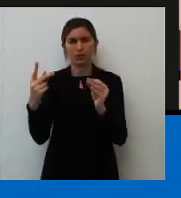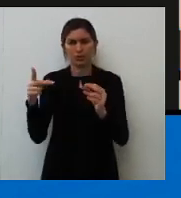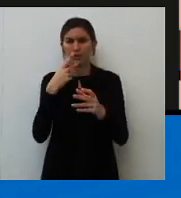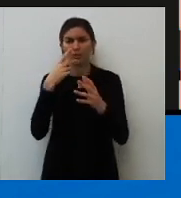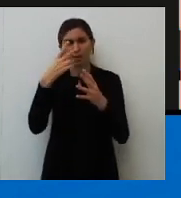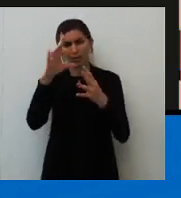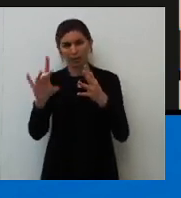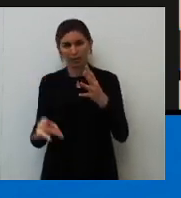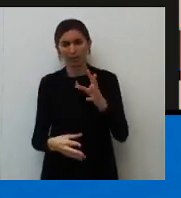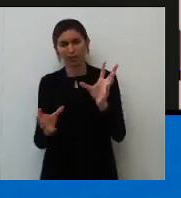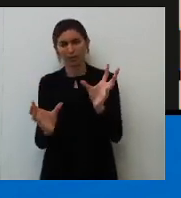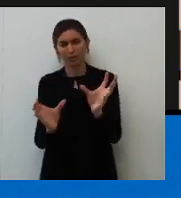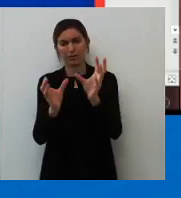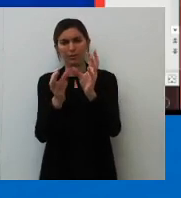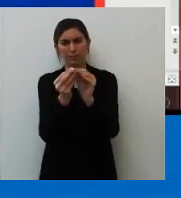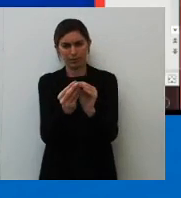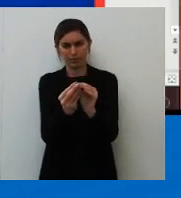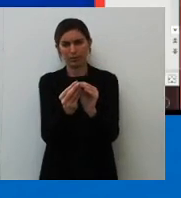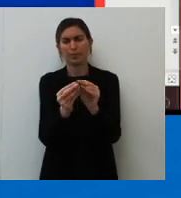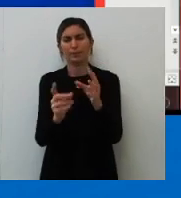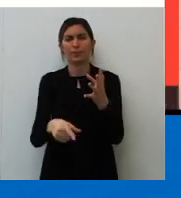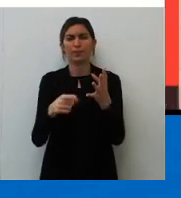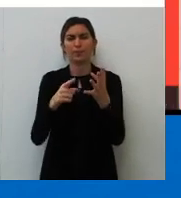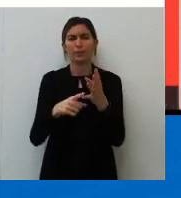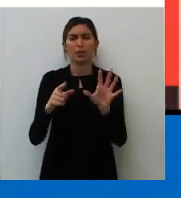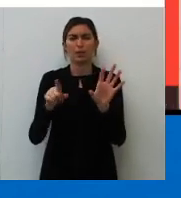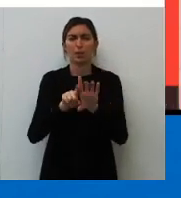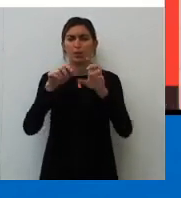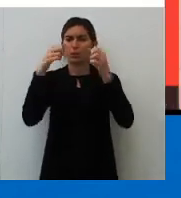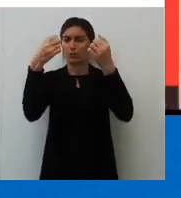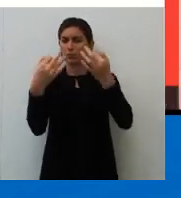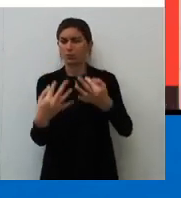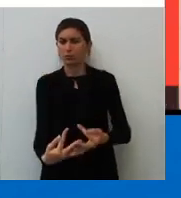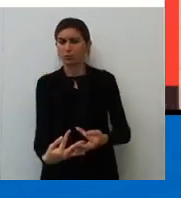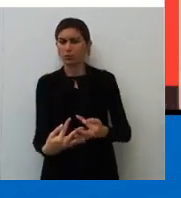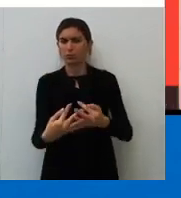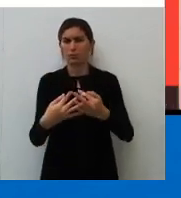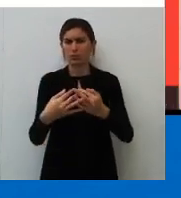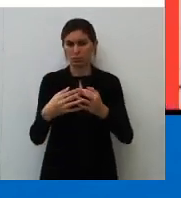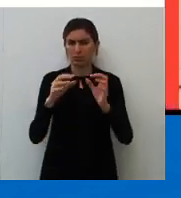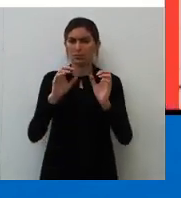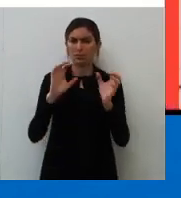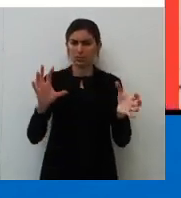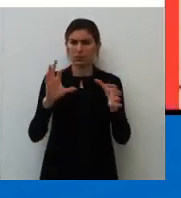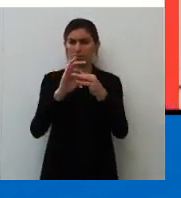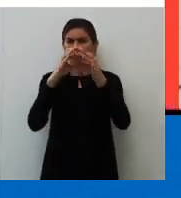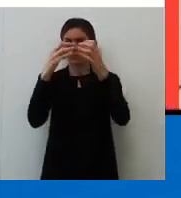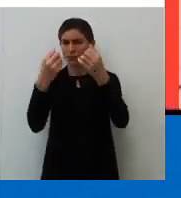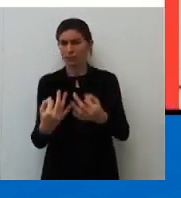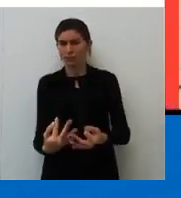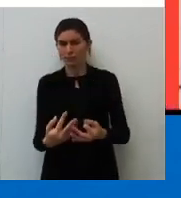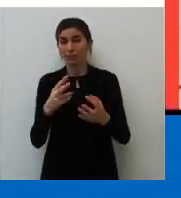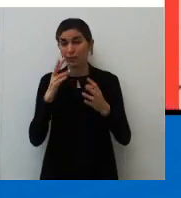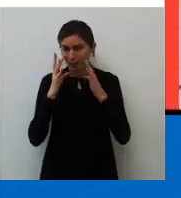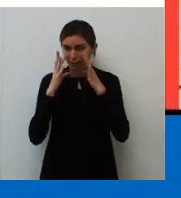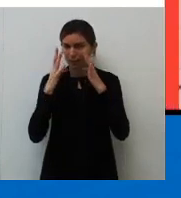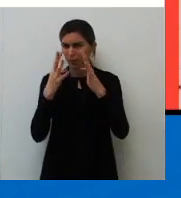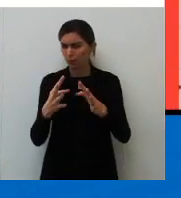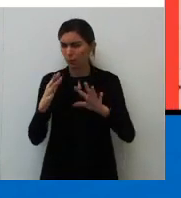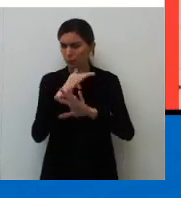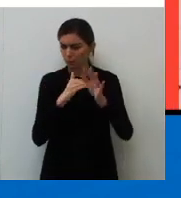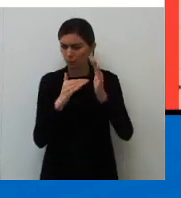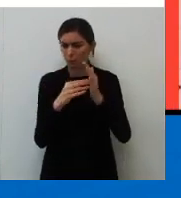detalhadamente para a hora da conclusão da redação. E as explicativas. Explicação. Beleza? Se liga nisso que